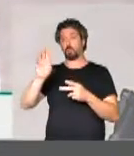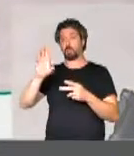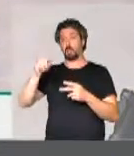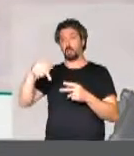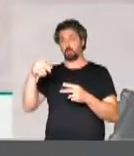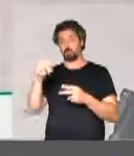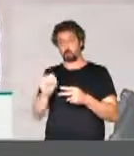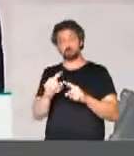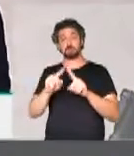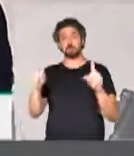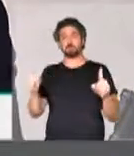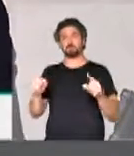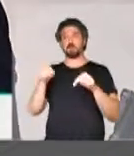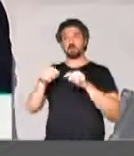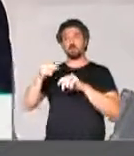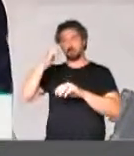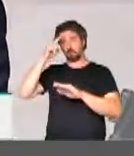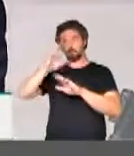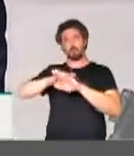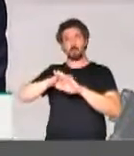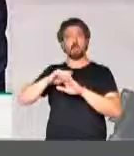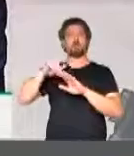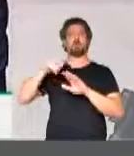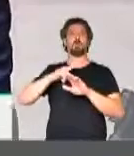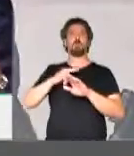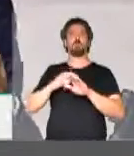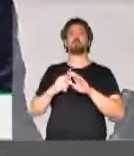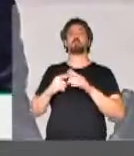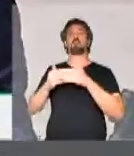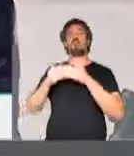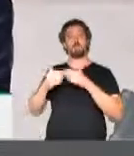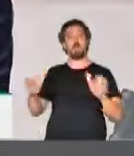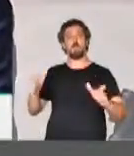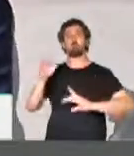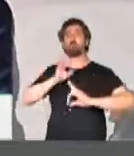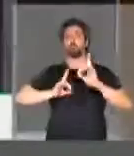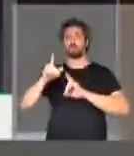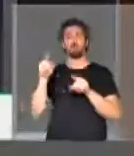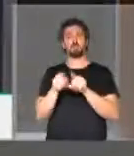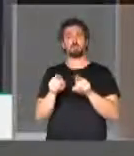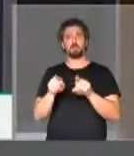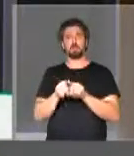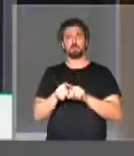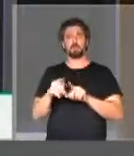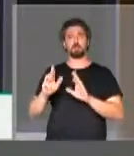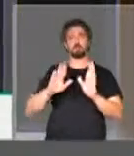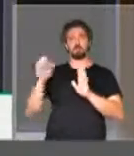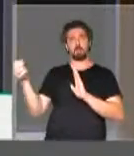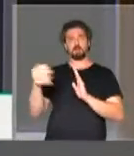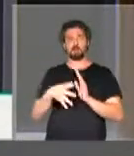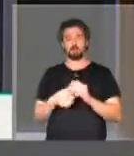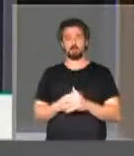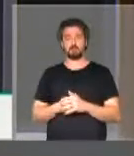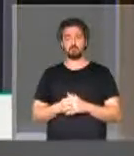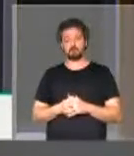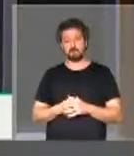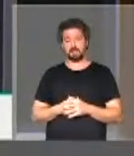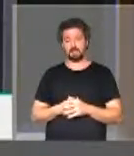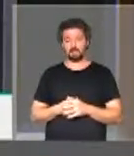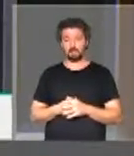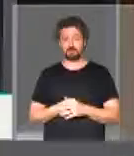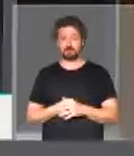entanto, embora mantendo esse ideário programático, é um partido que se abre para dialogar com os novos tempos, com a economia